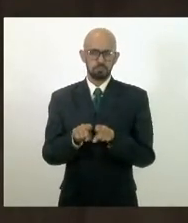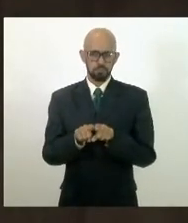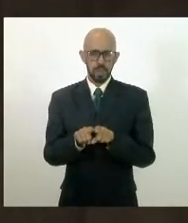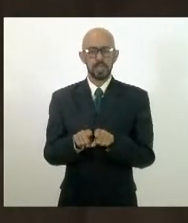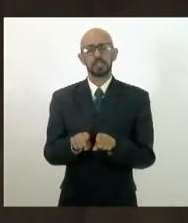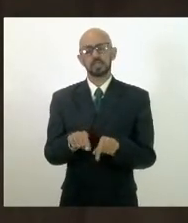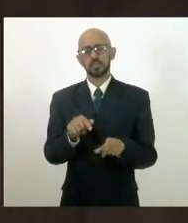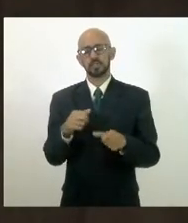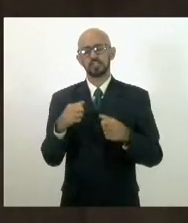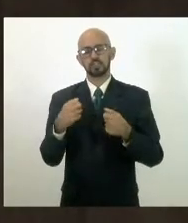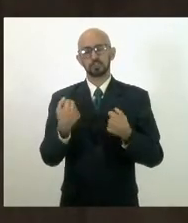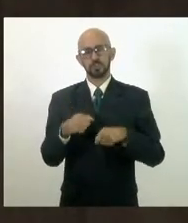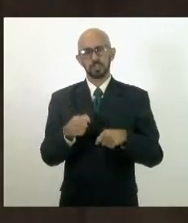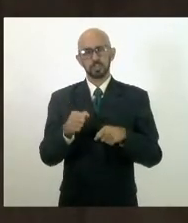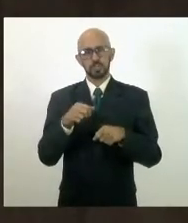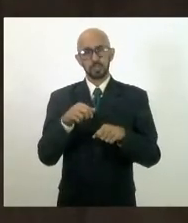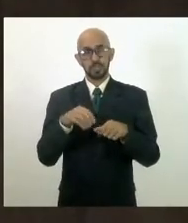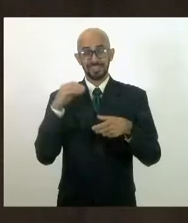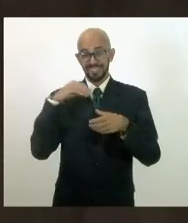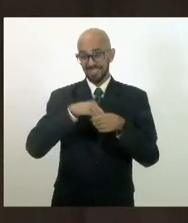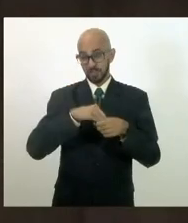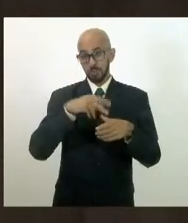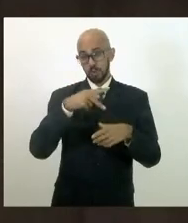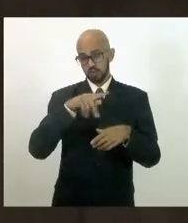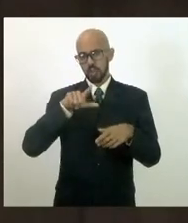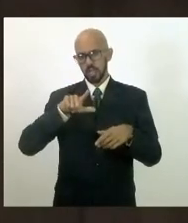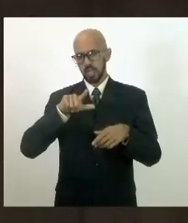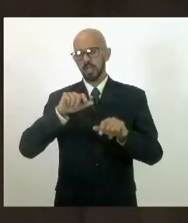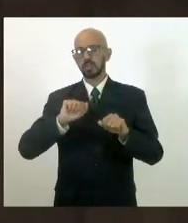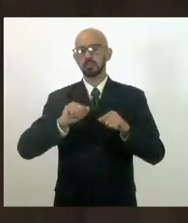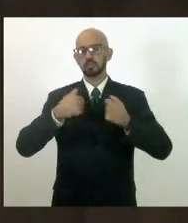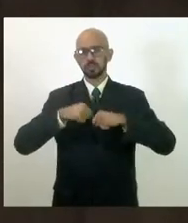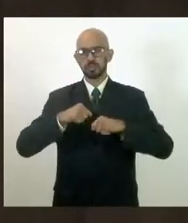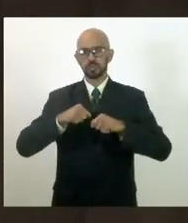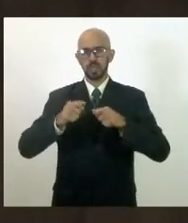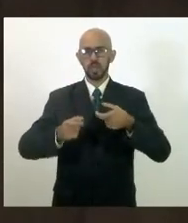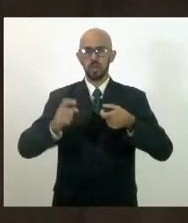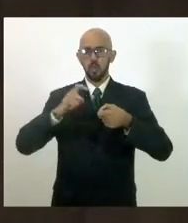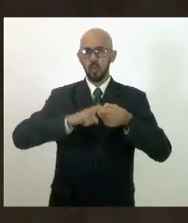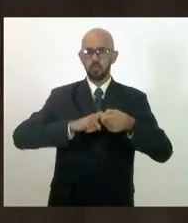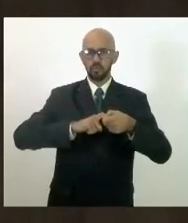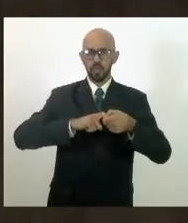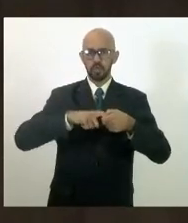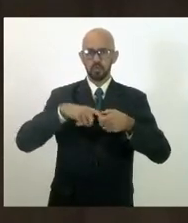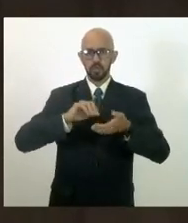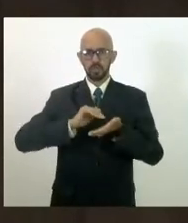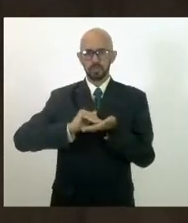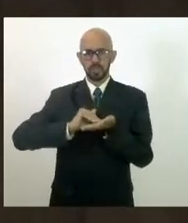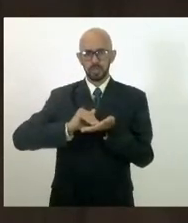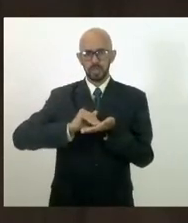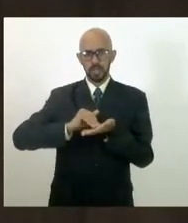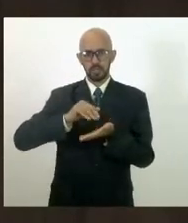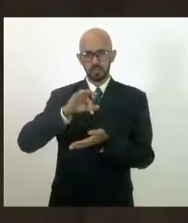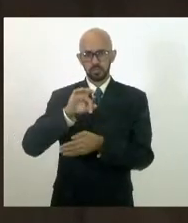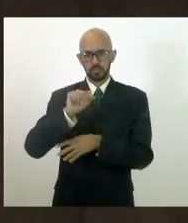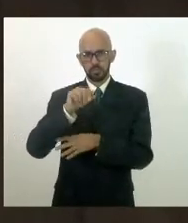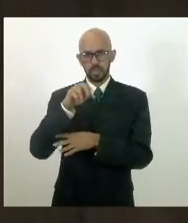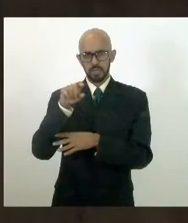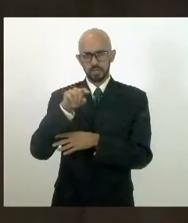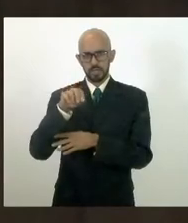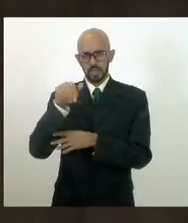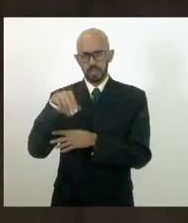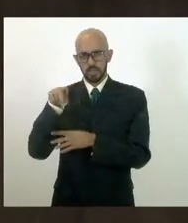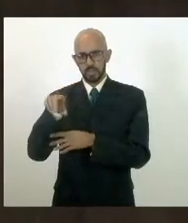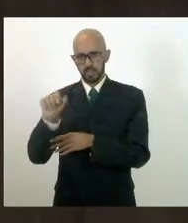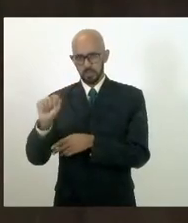estabelecer a possibilidade de convênios com a Secretaria de Estado de Fazenda para receber esses artigos